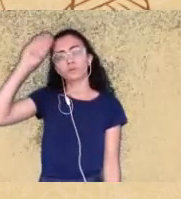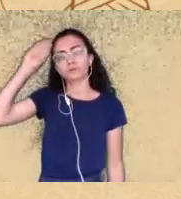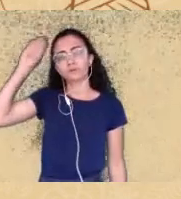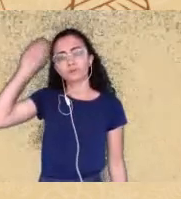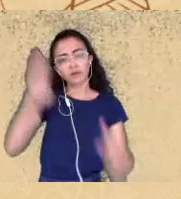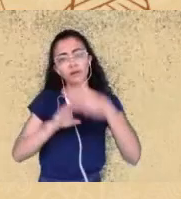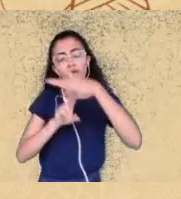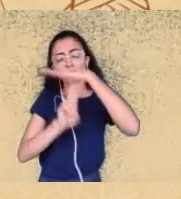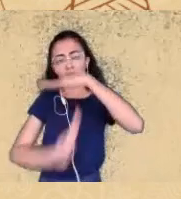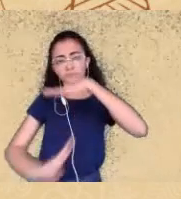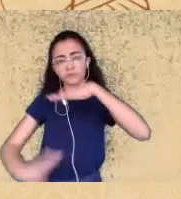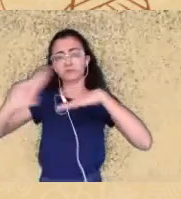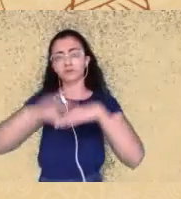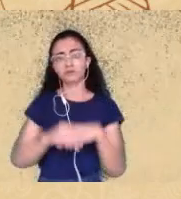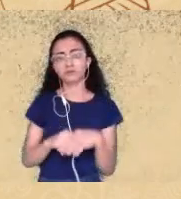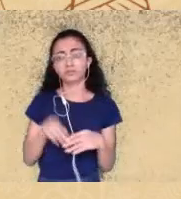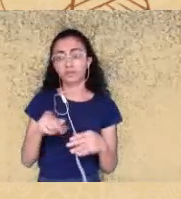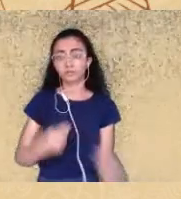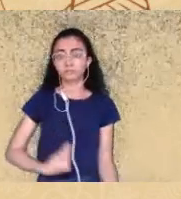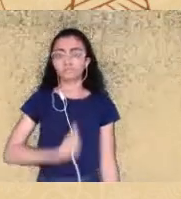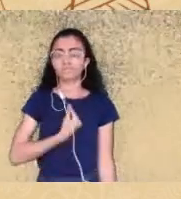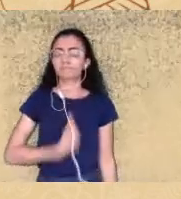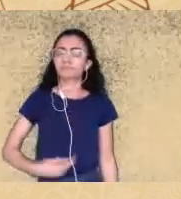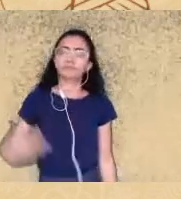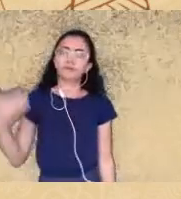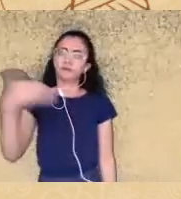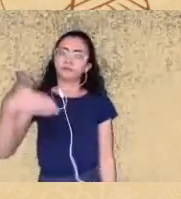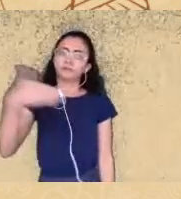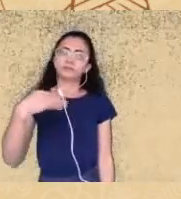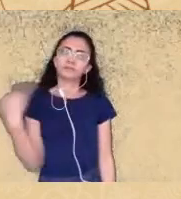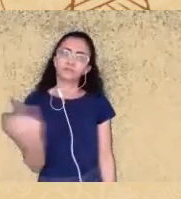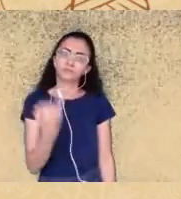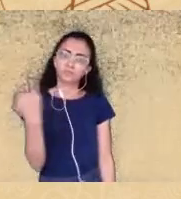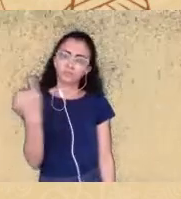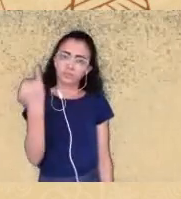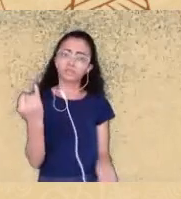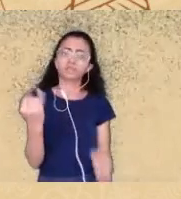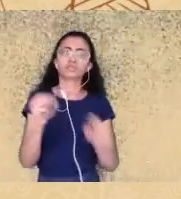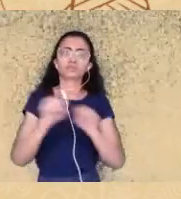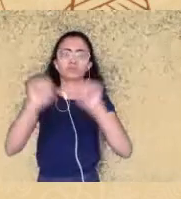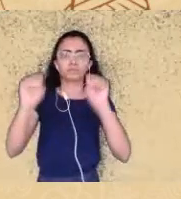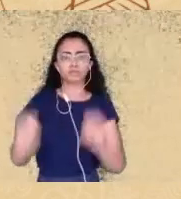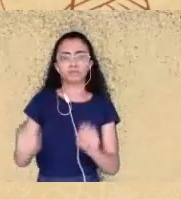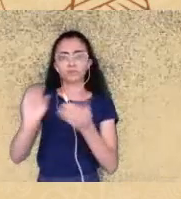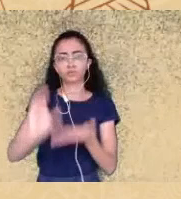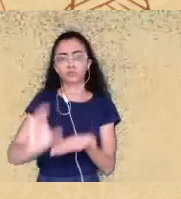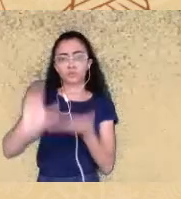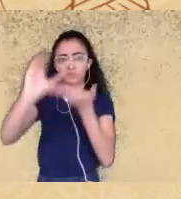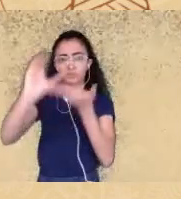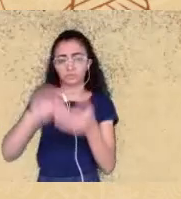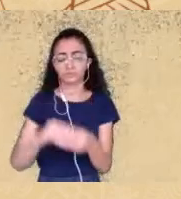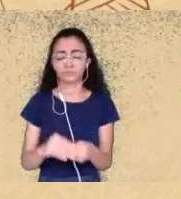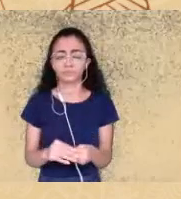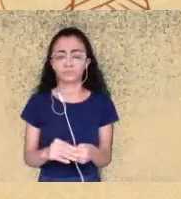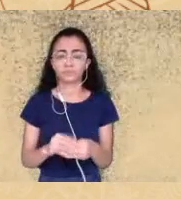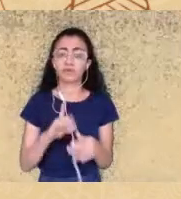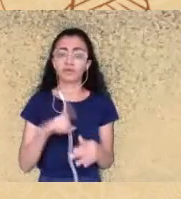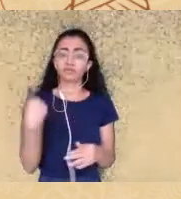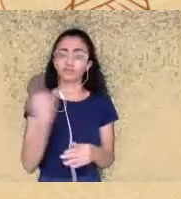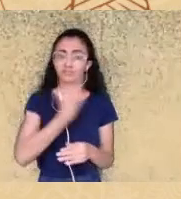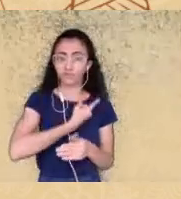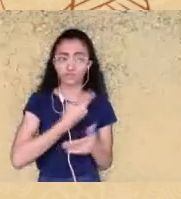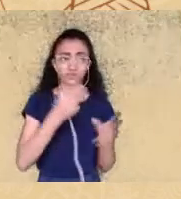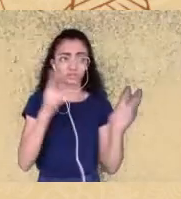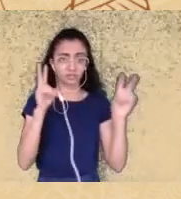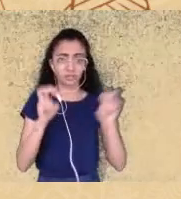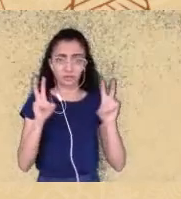ela presença fundamental aqui no sistema conselhos estamos aqui hoje falando sobre isso porque há 20 anos Jesus